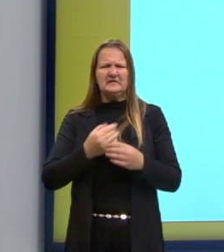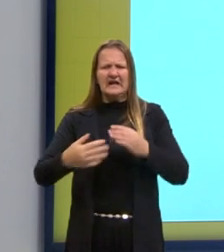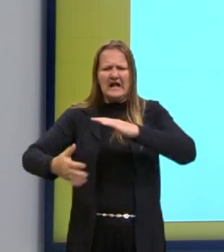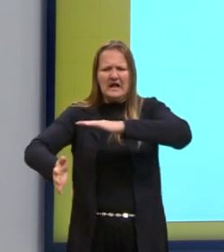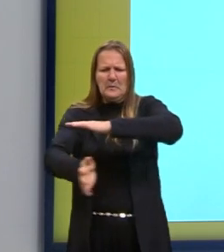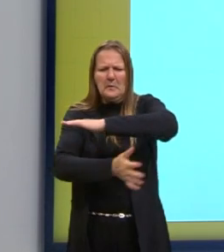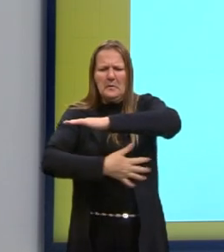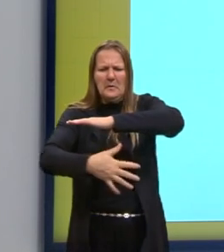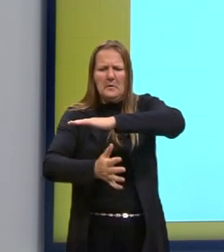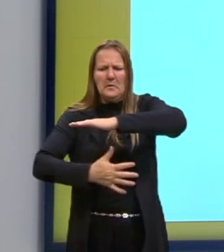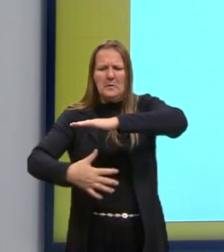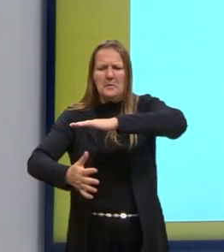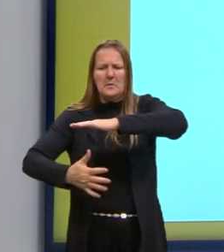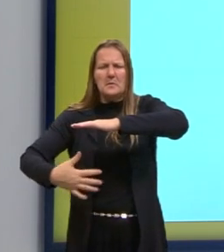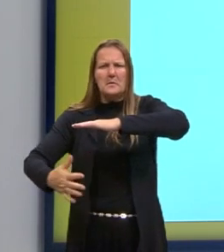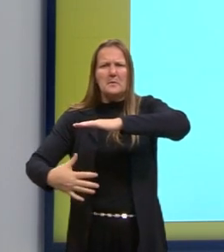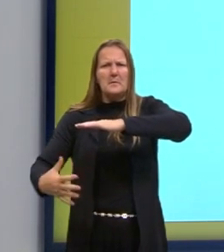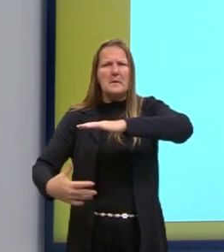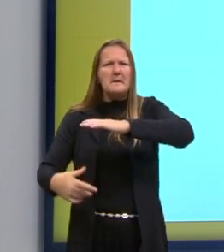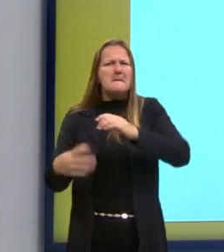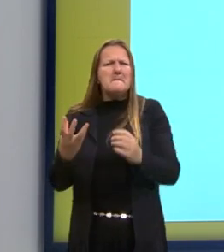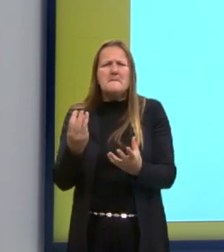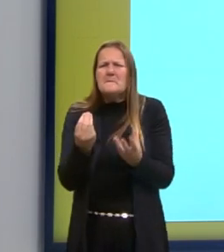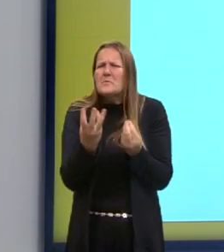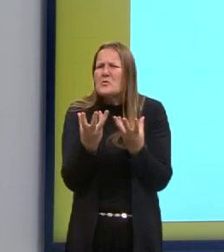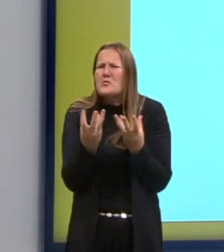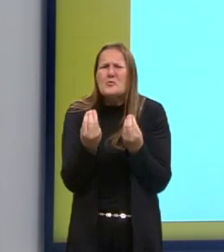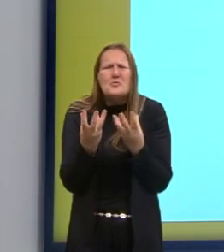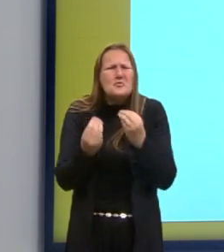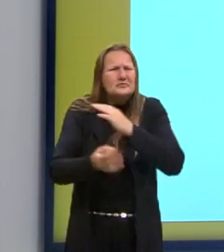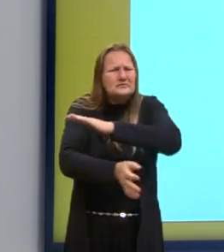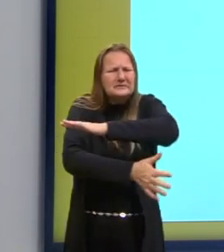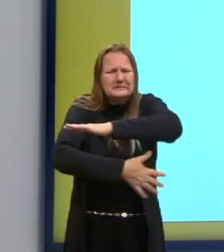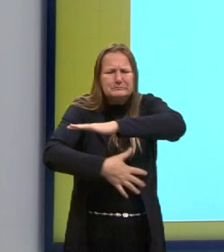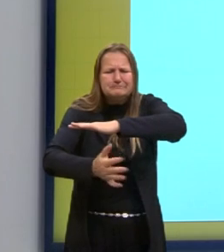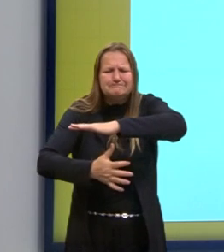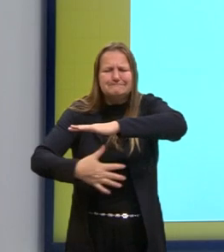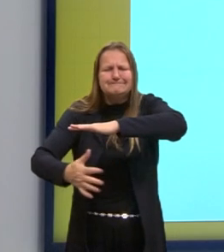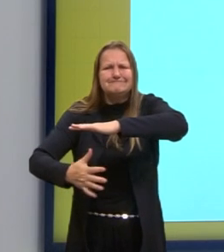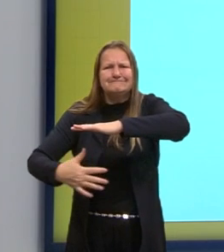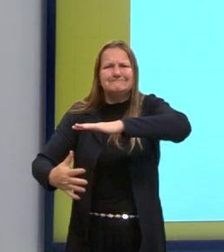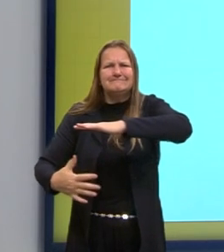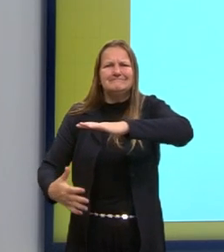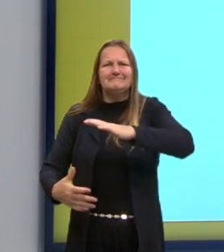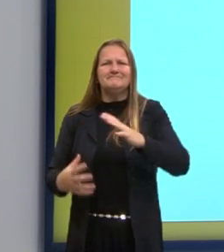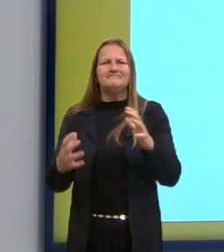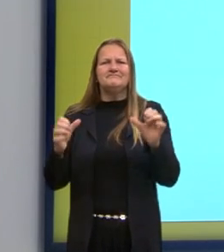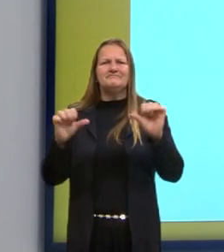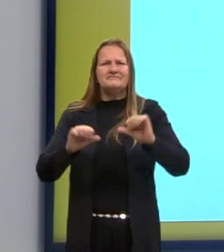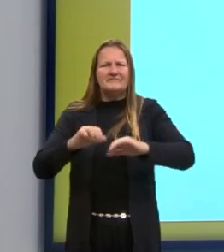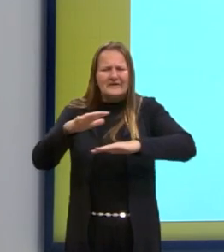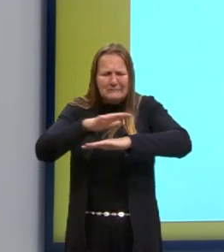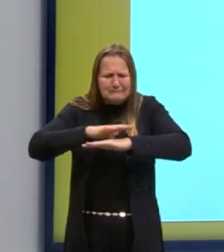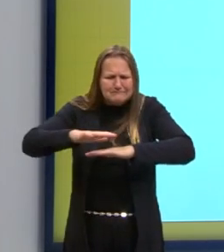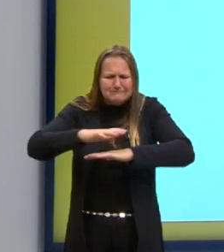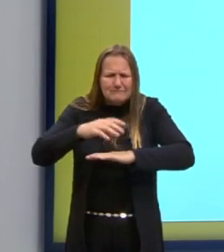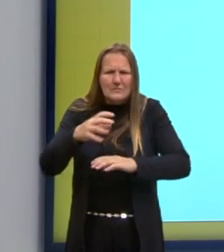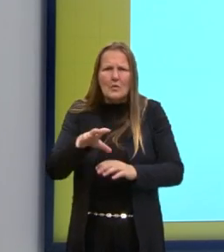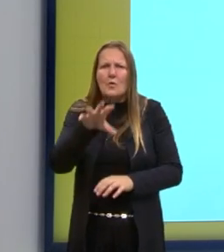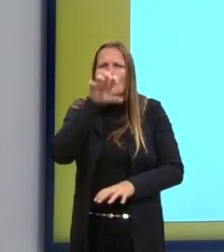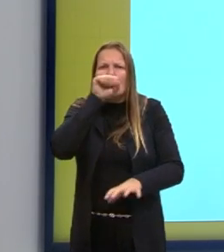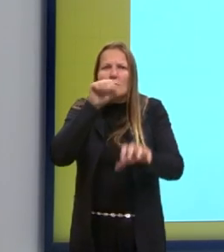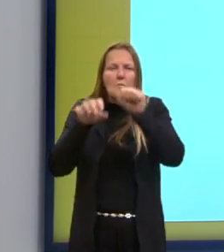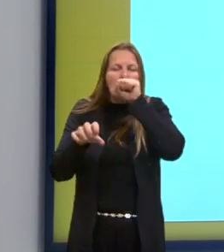As algas com muita quantidade nos ambientes aquáticos, elas vão usar mais oxigênio,